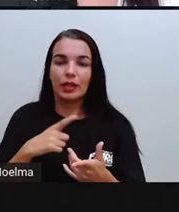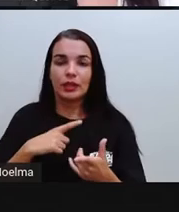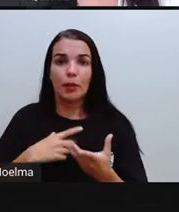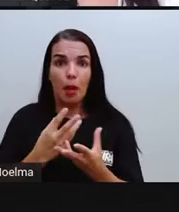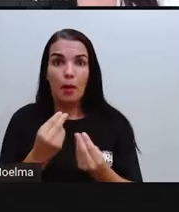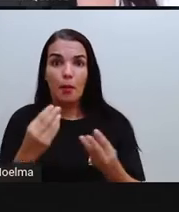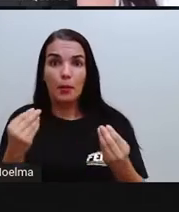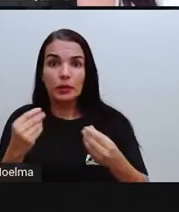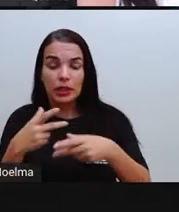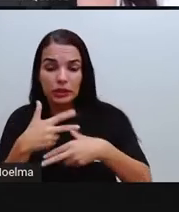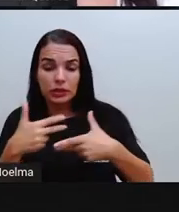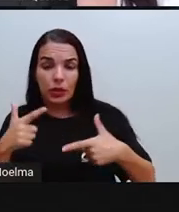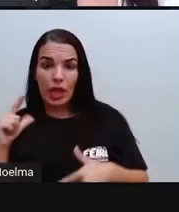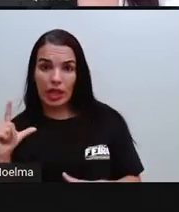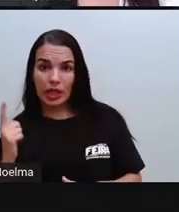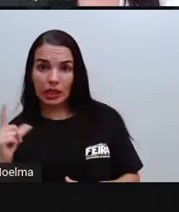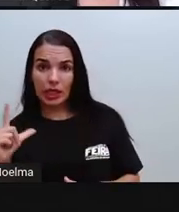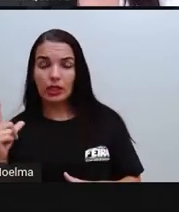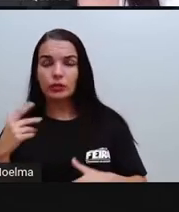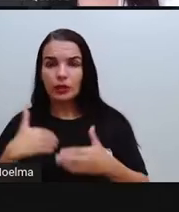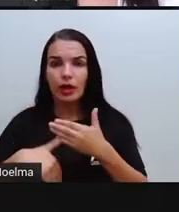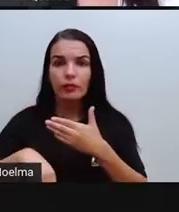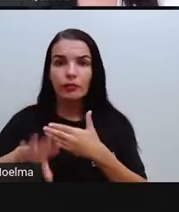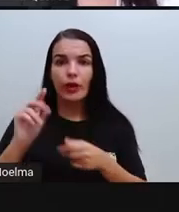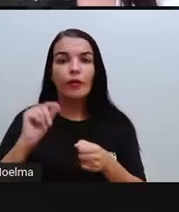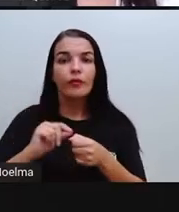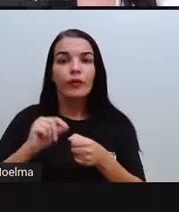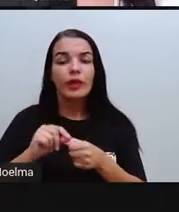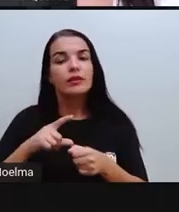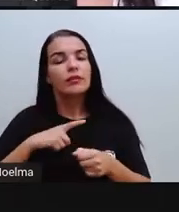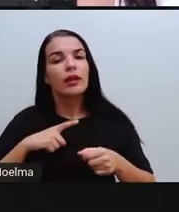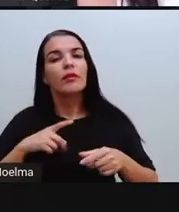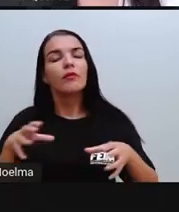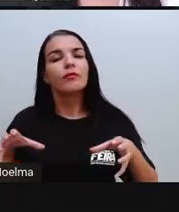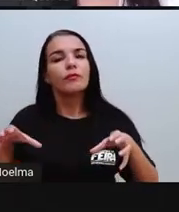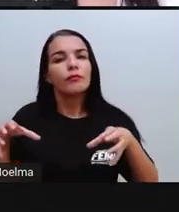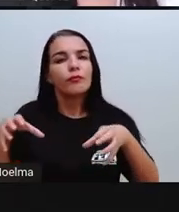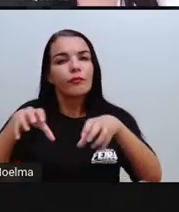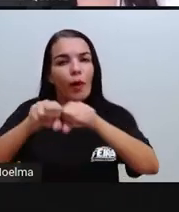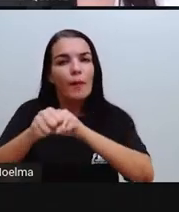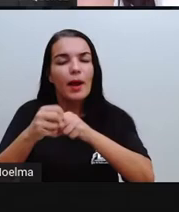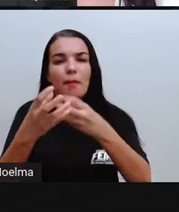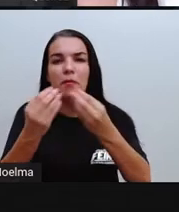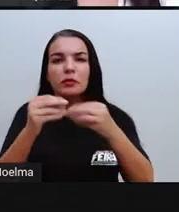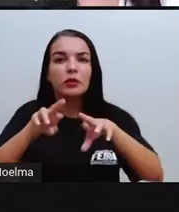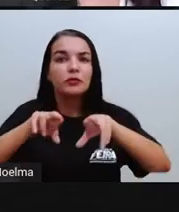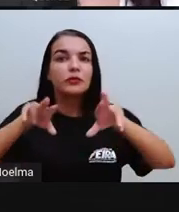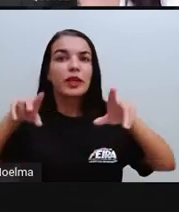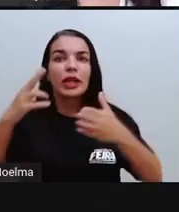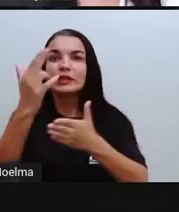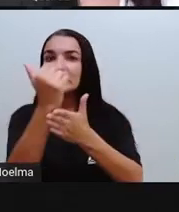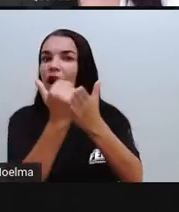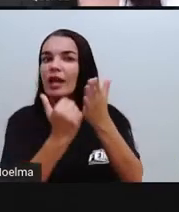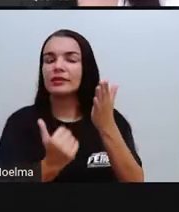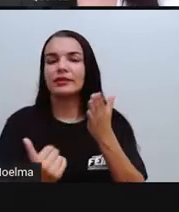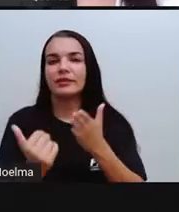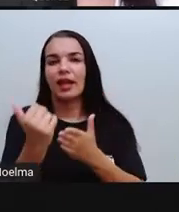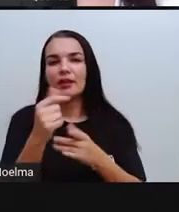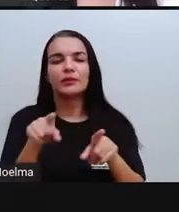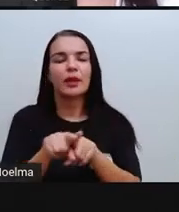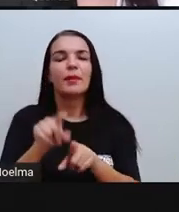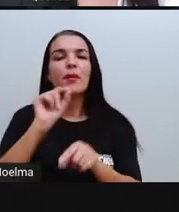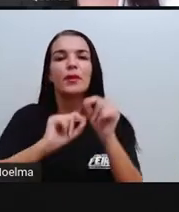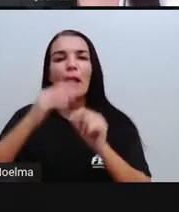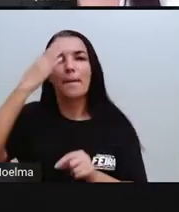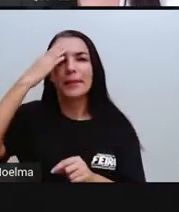produzidas com a utilização aí da xilografura, formando diferentes xilografos, né? Principalmente